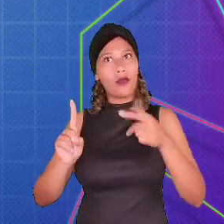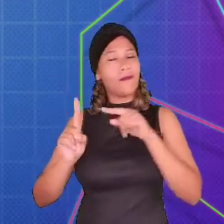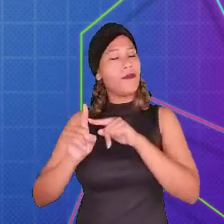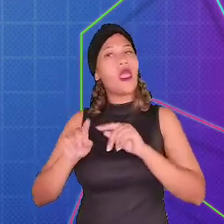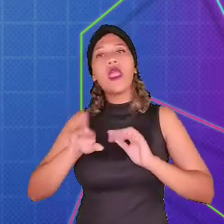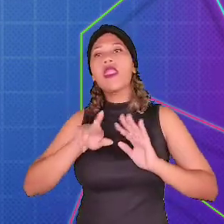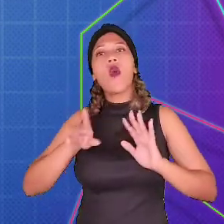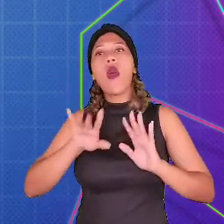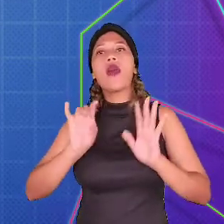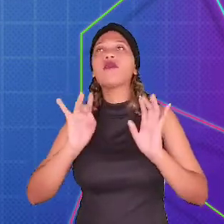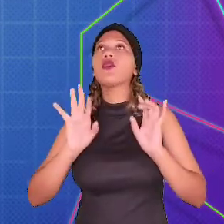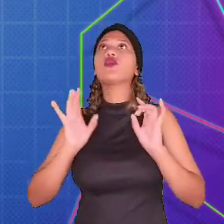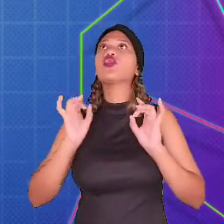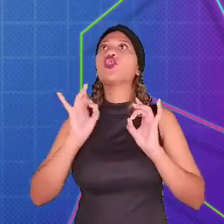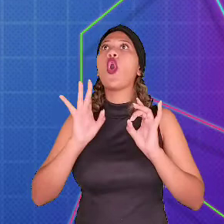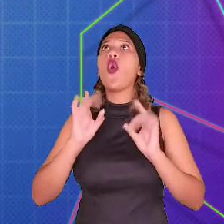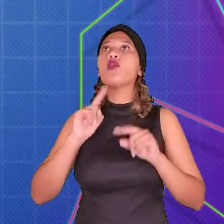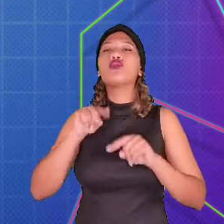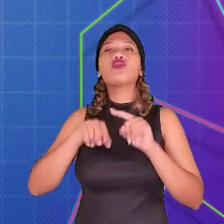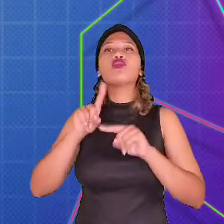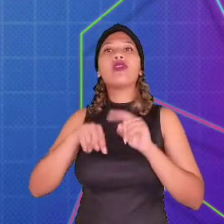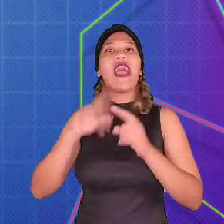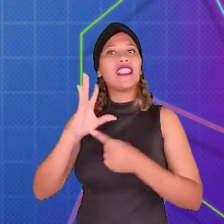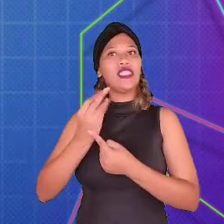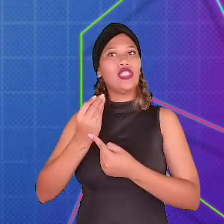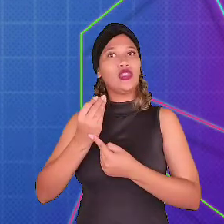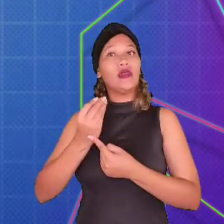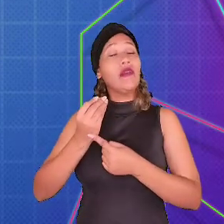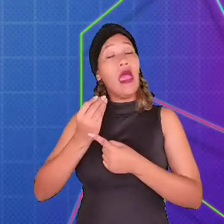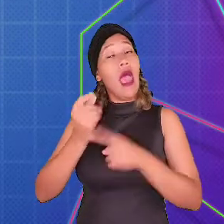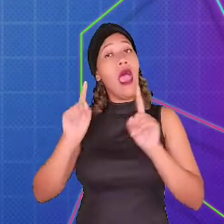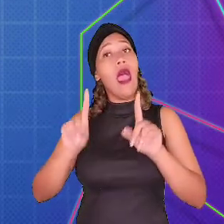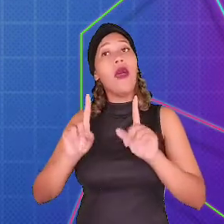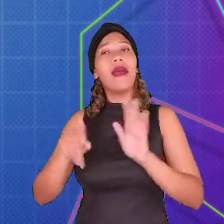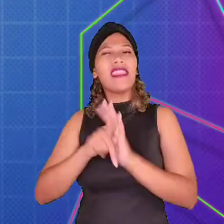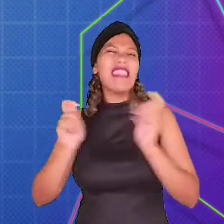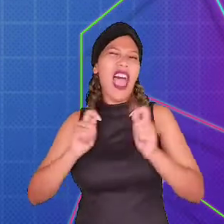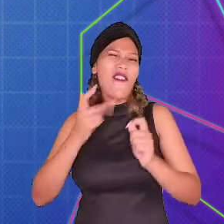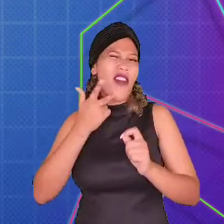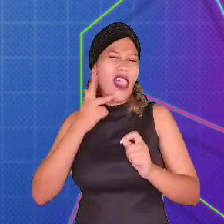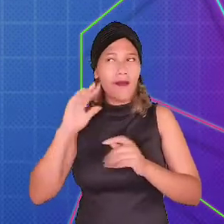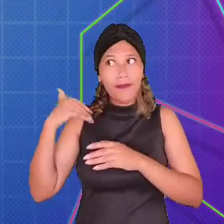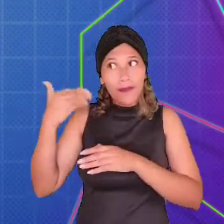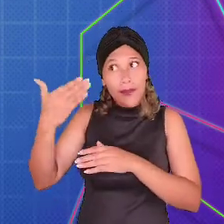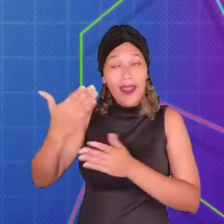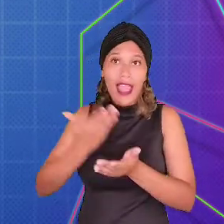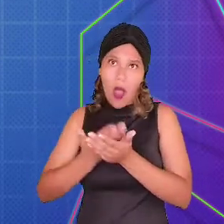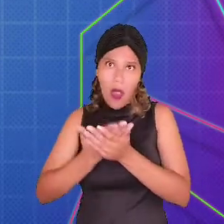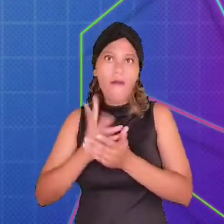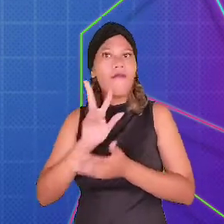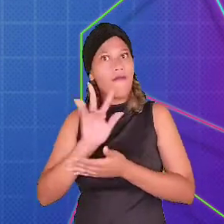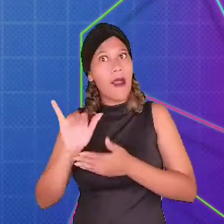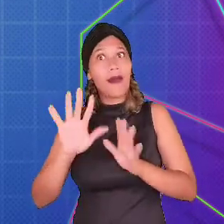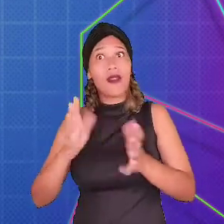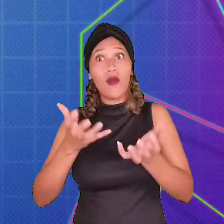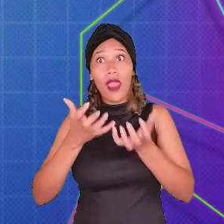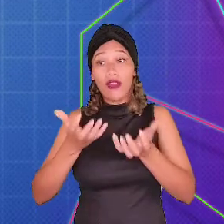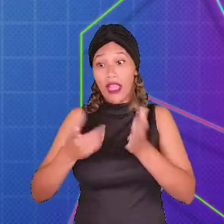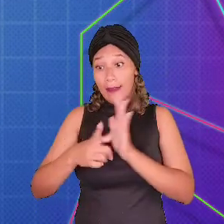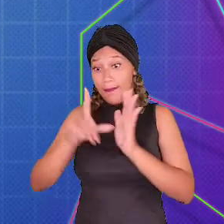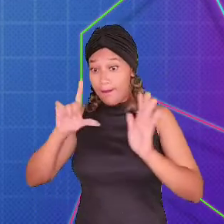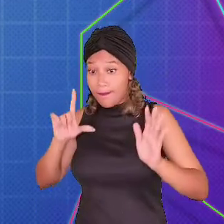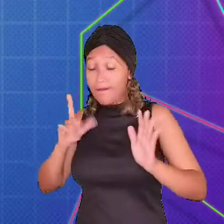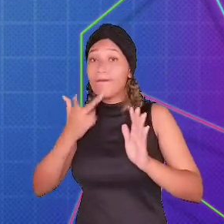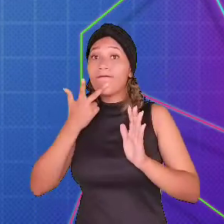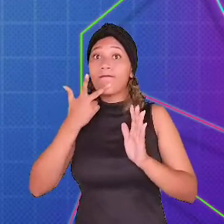não é nada mais, nada menos que o objeto artístico. A gente ainda vai falar sobre isso nas próximas aulas. Mas eu já quero